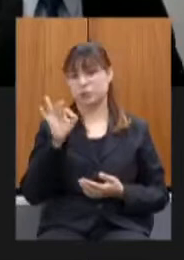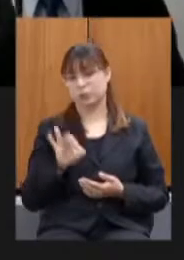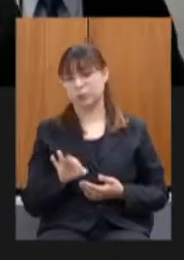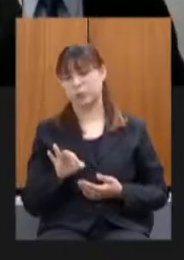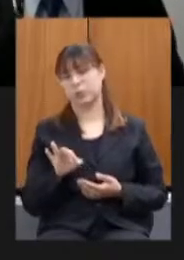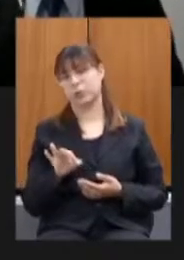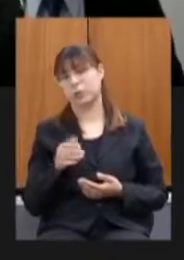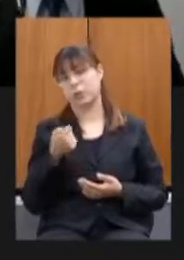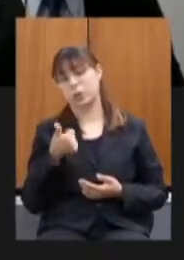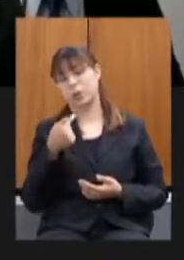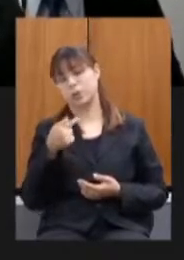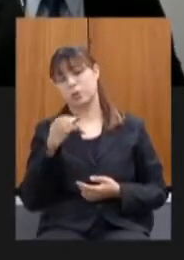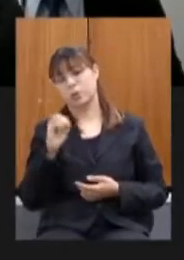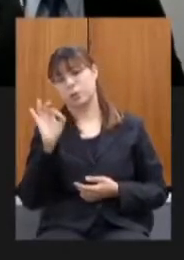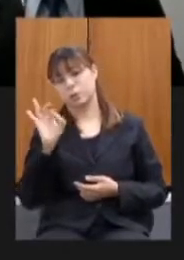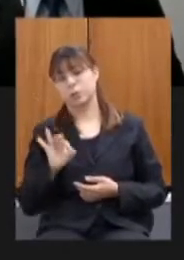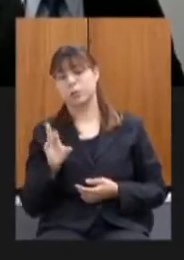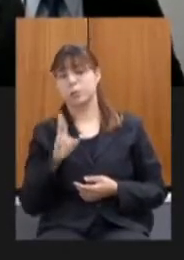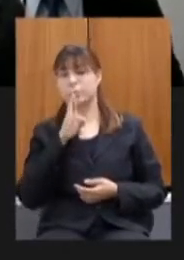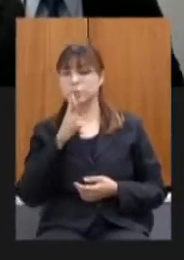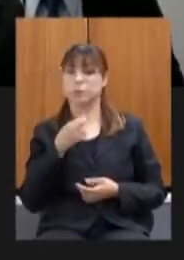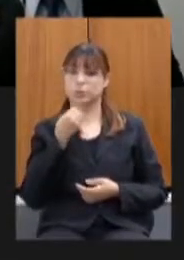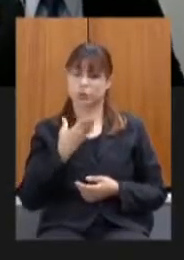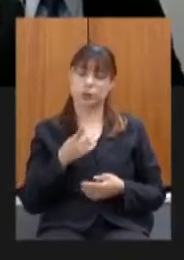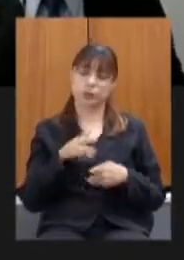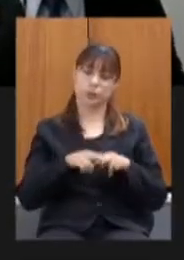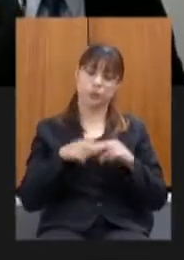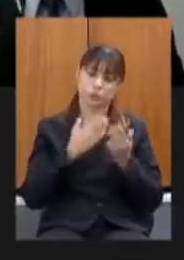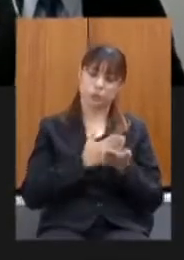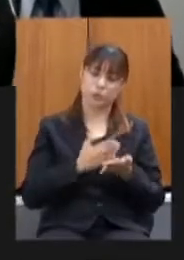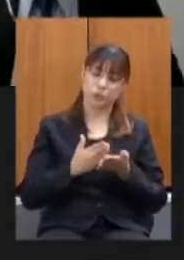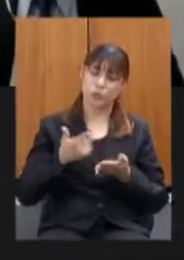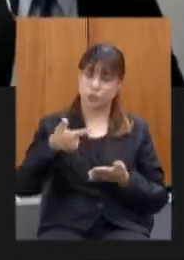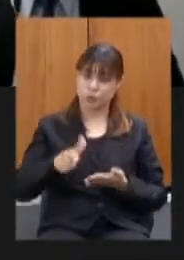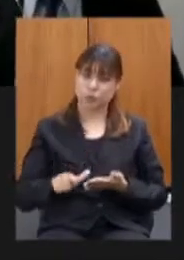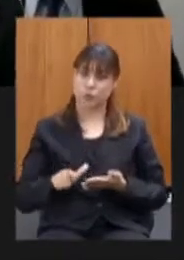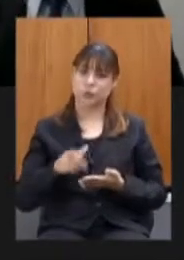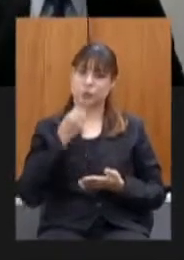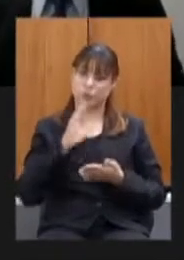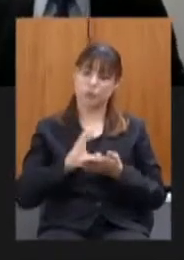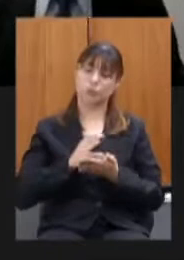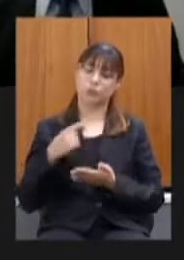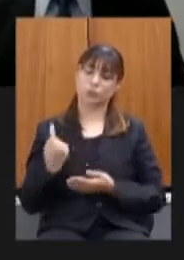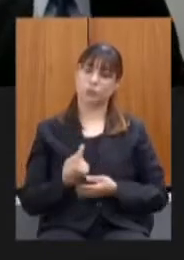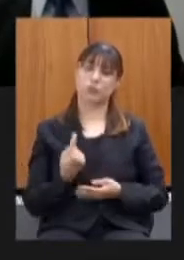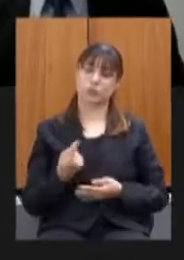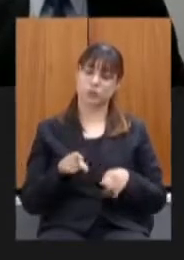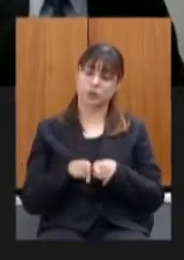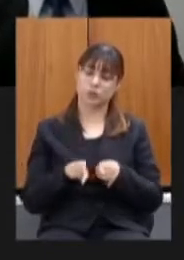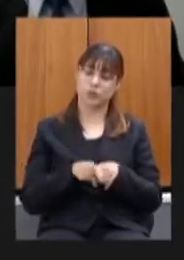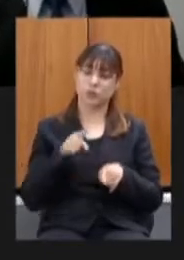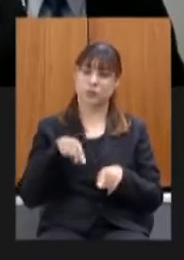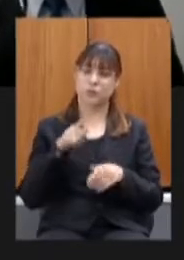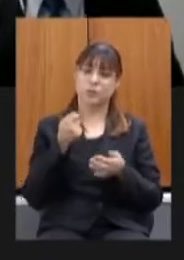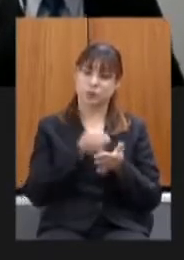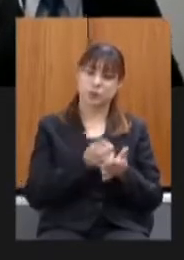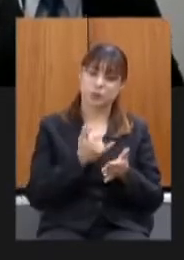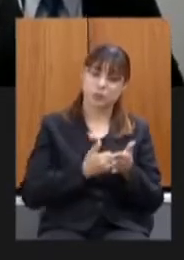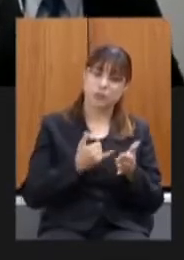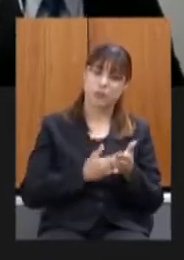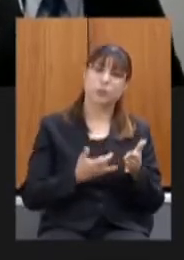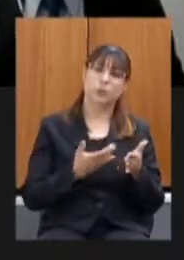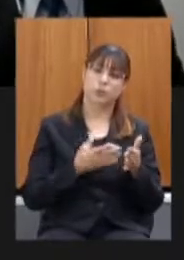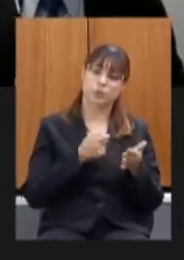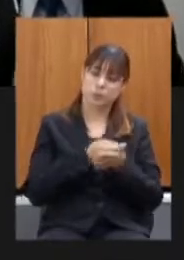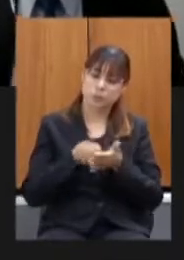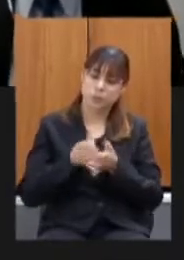70% de retorno dos parcelamentos isso traz melhor arrecadação e faz com que o contribuinte mantenha-se em dia